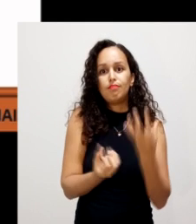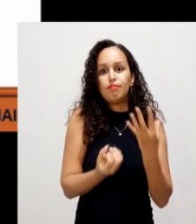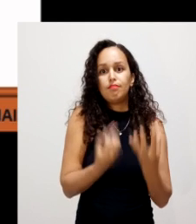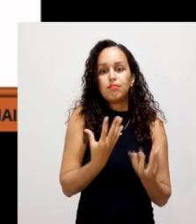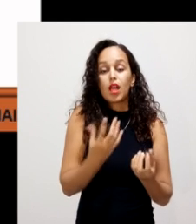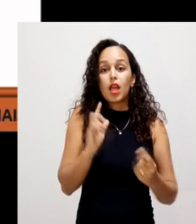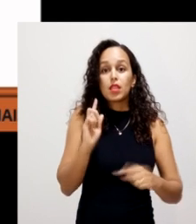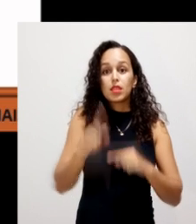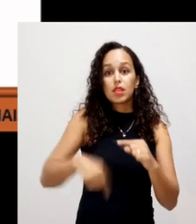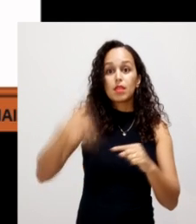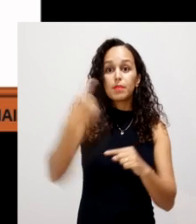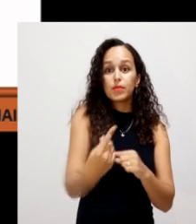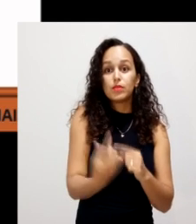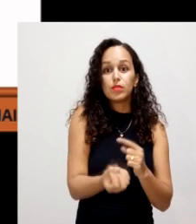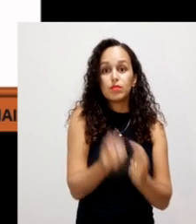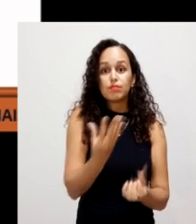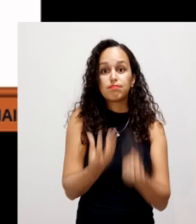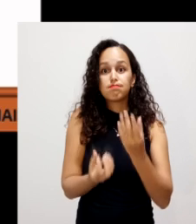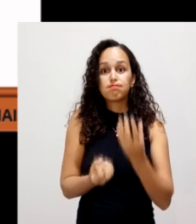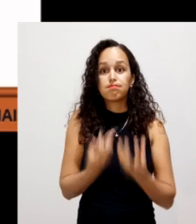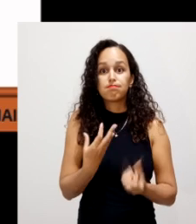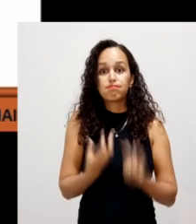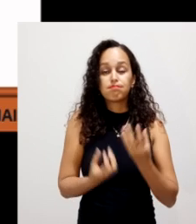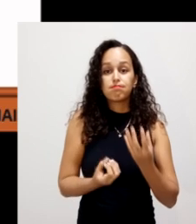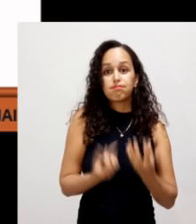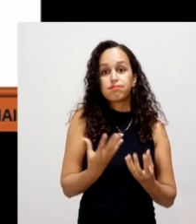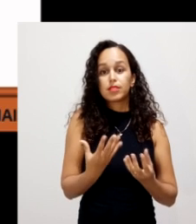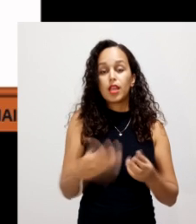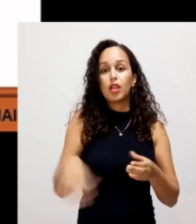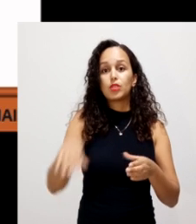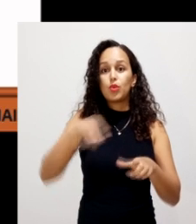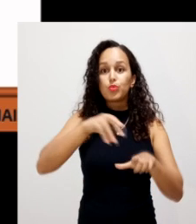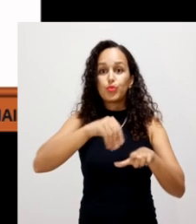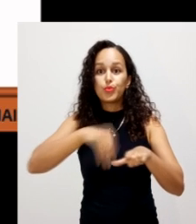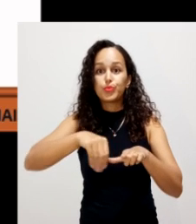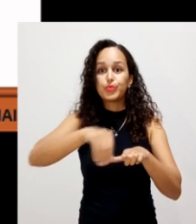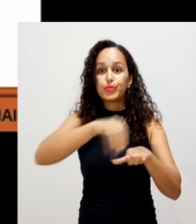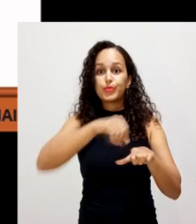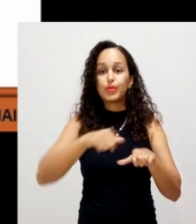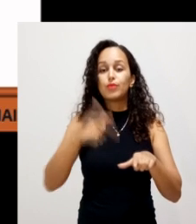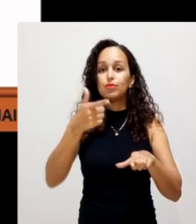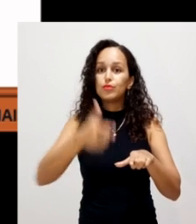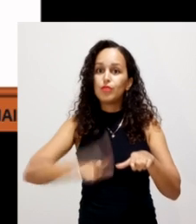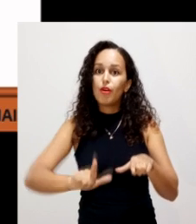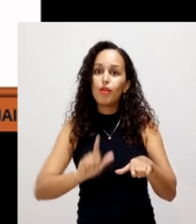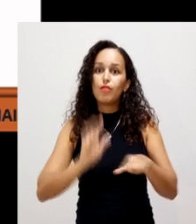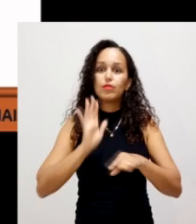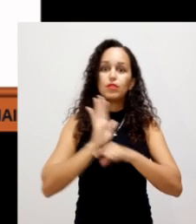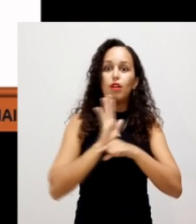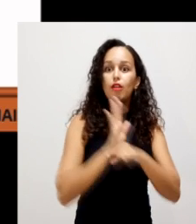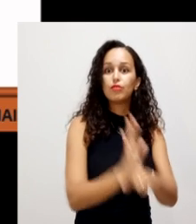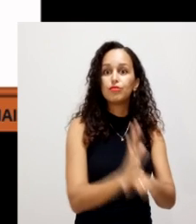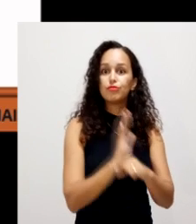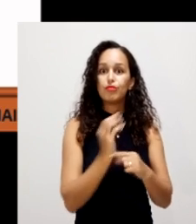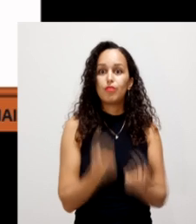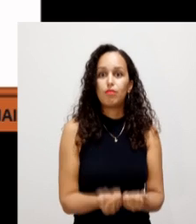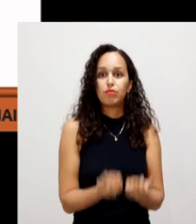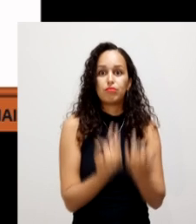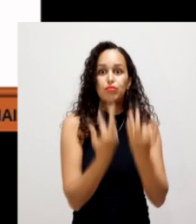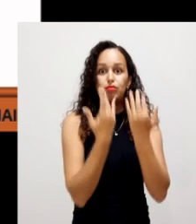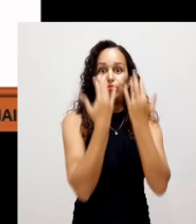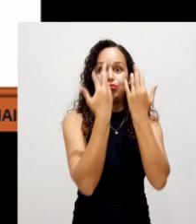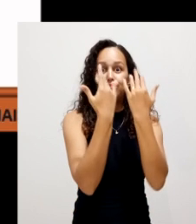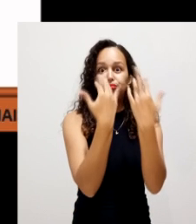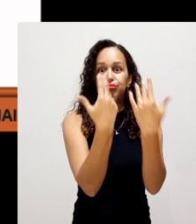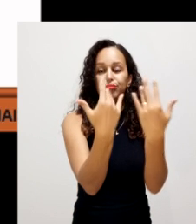Após o processo de fermentação, esse composto era incorporado ao solo, favorecendo o crescimento e desenvolvimento dos